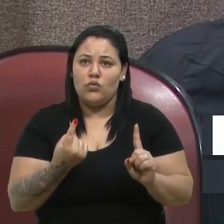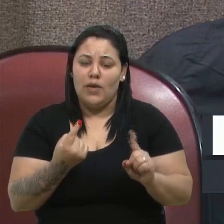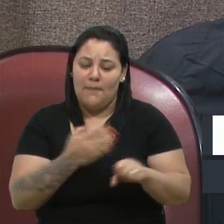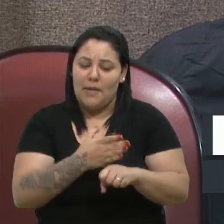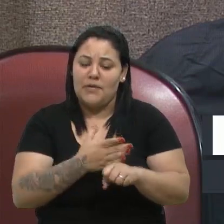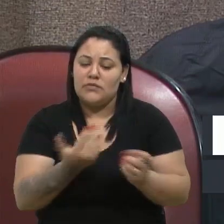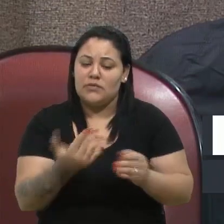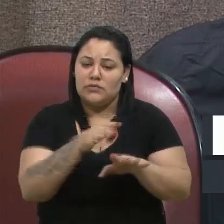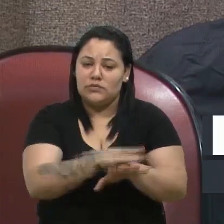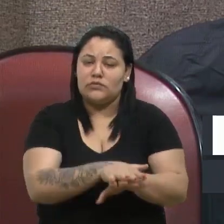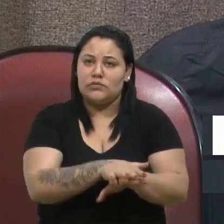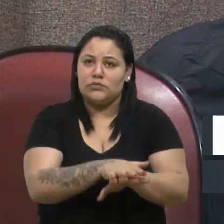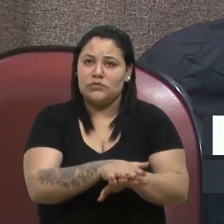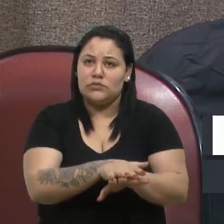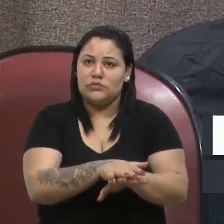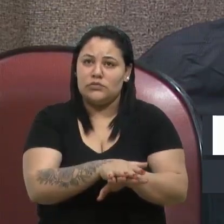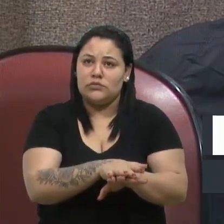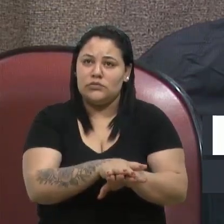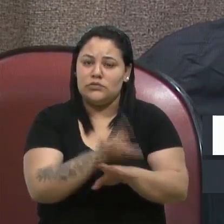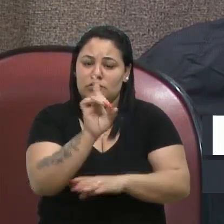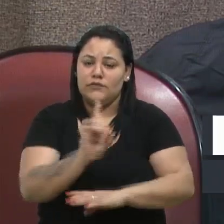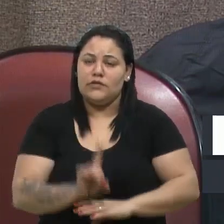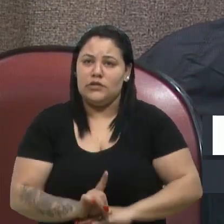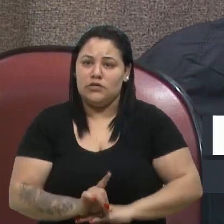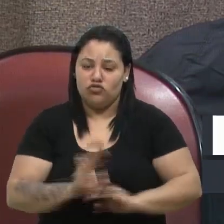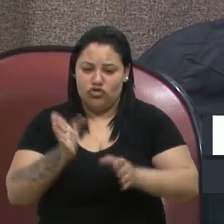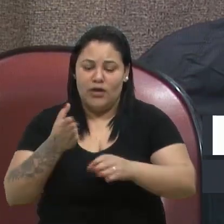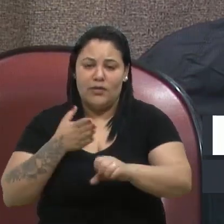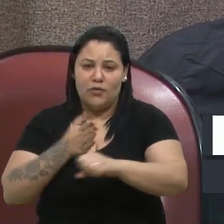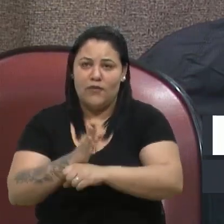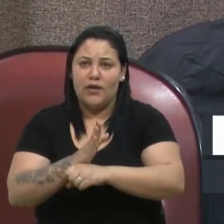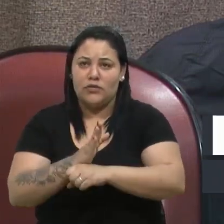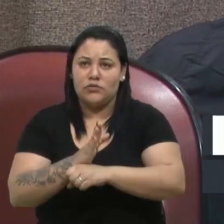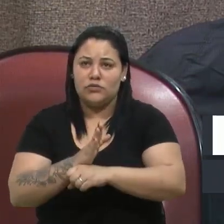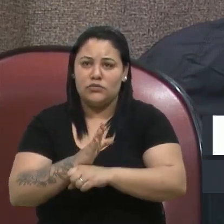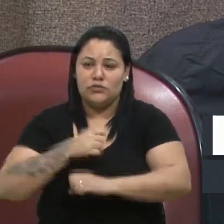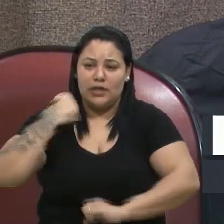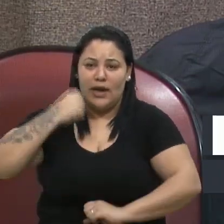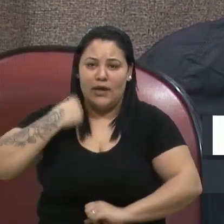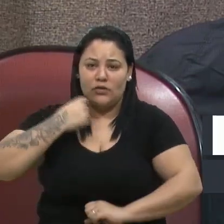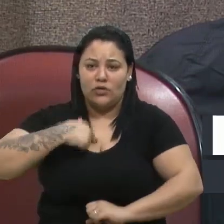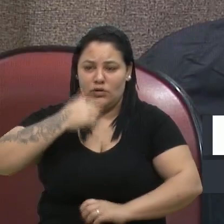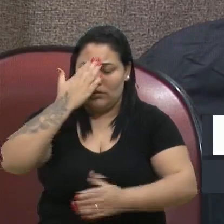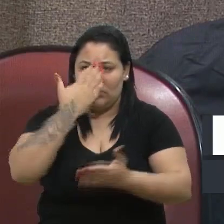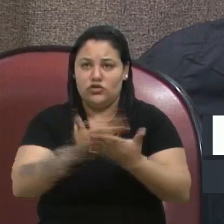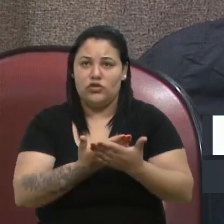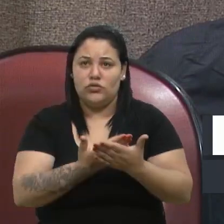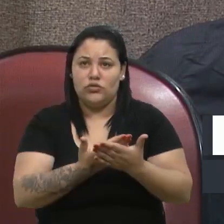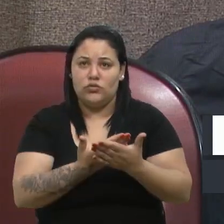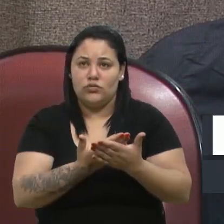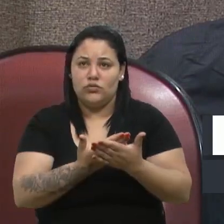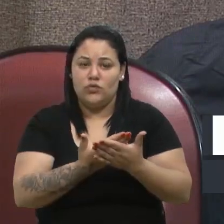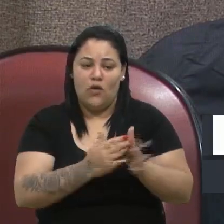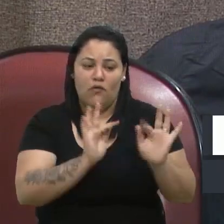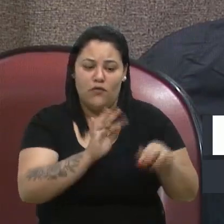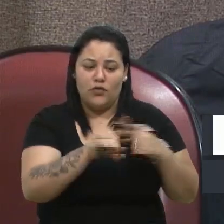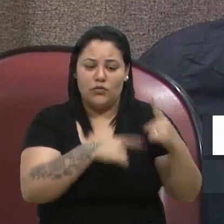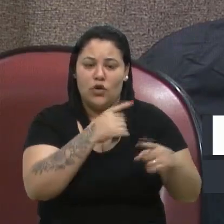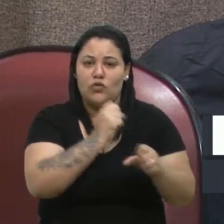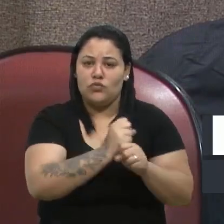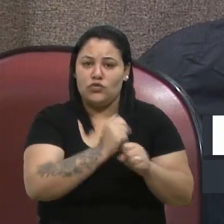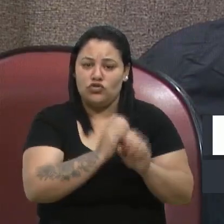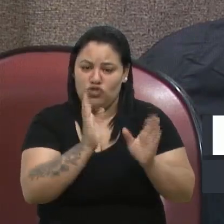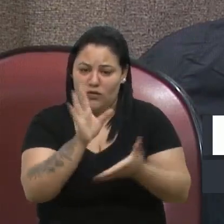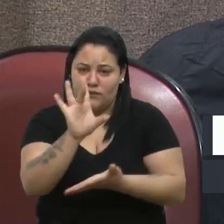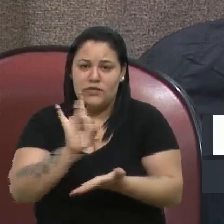já foi aprovado por uma comissão do Senado e acredito que até o final do próximo ano isso deve já ser oficializado, porque